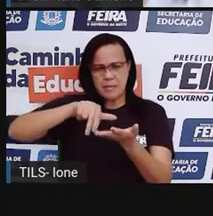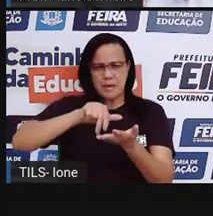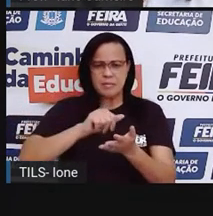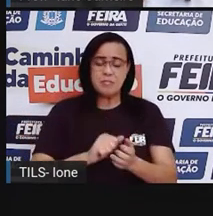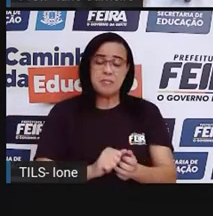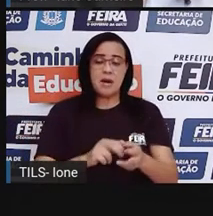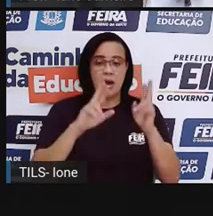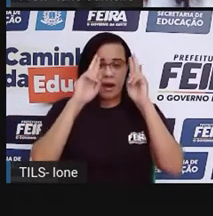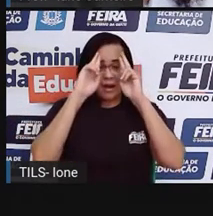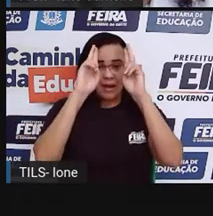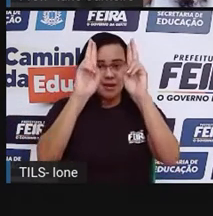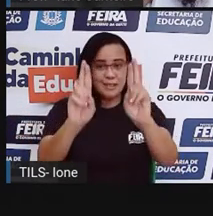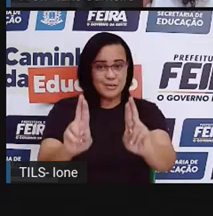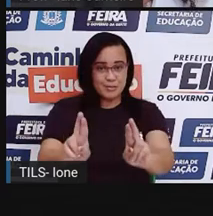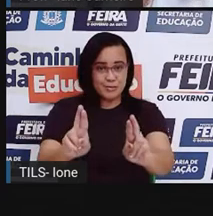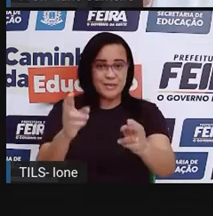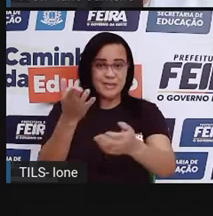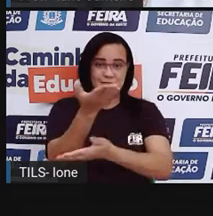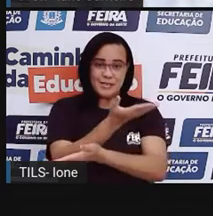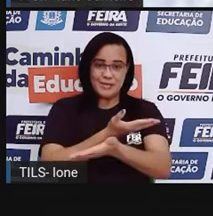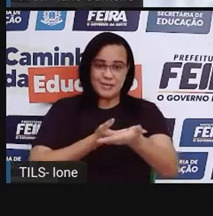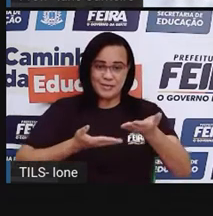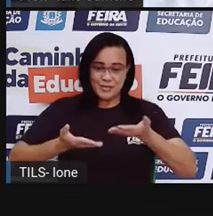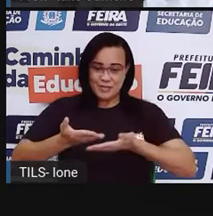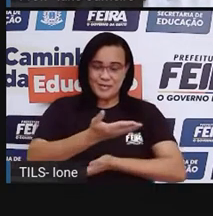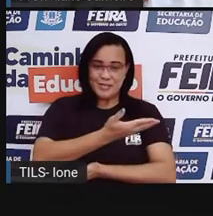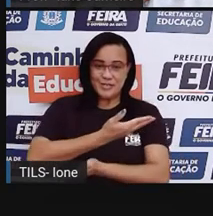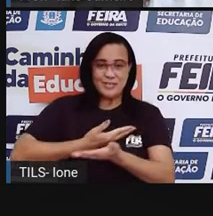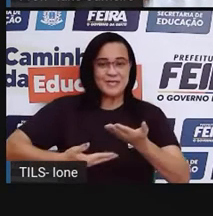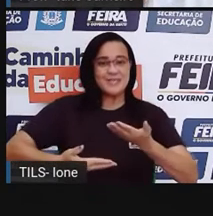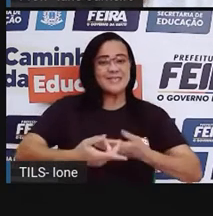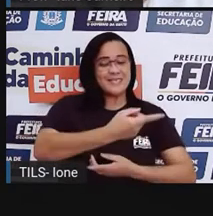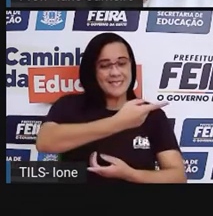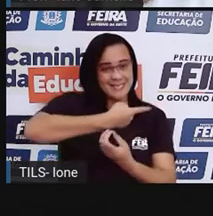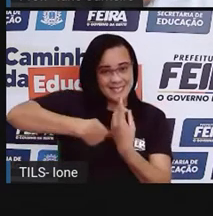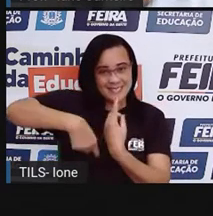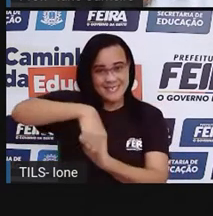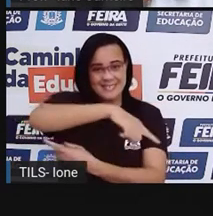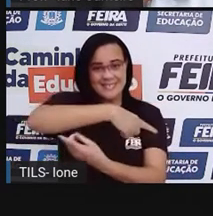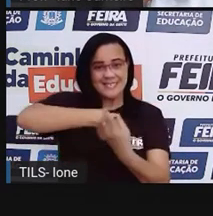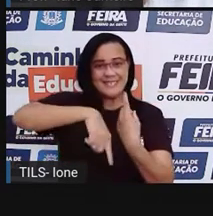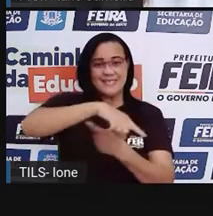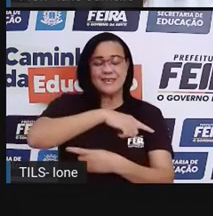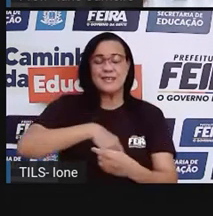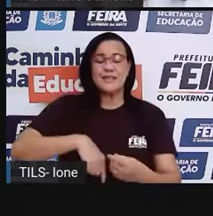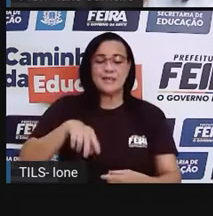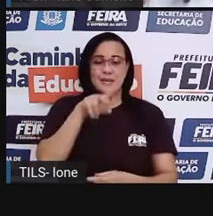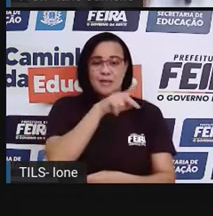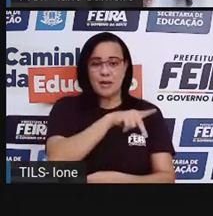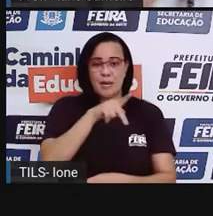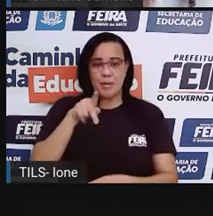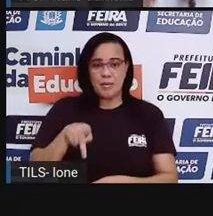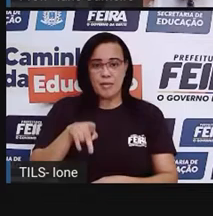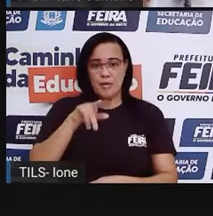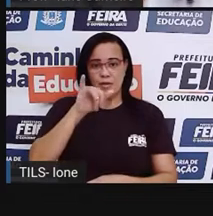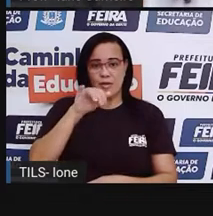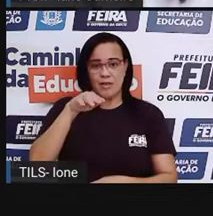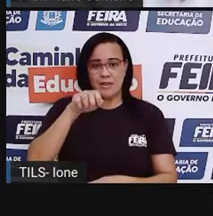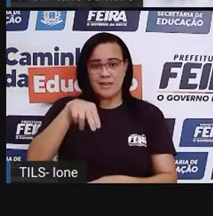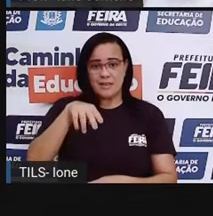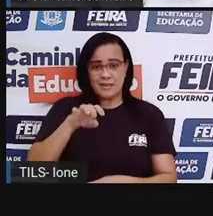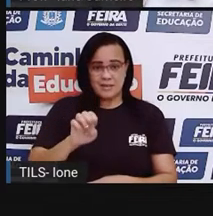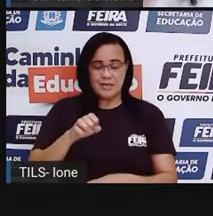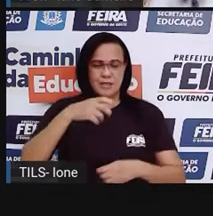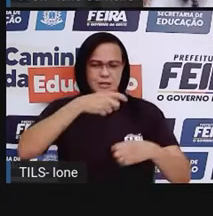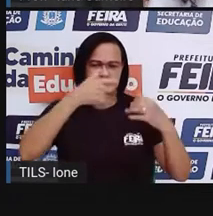respeito e convivência, né, então eu sou, eu me chamo Proiane e nós estamos aqui para falar um pouco mais sobre essas questões,